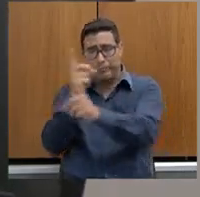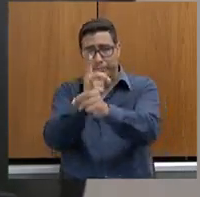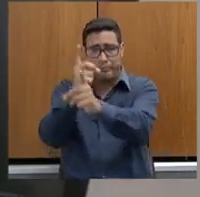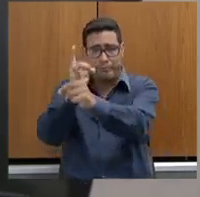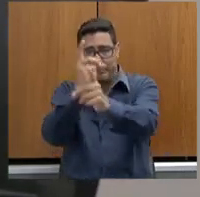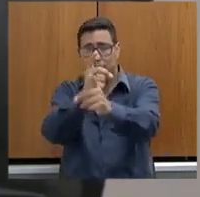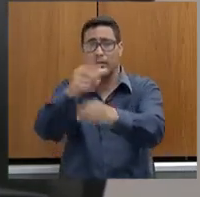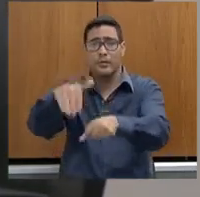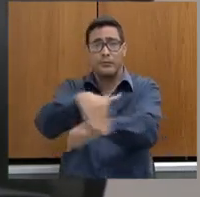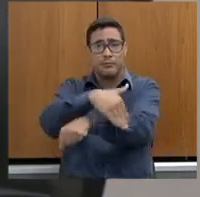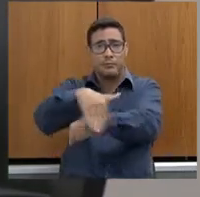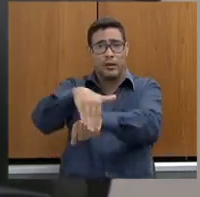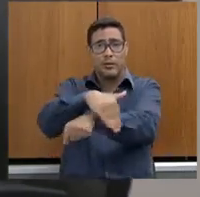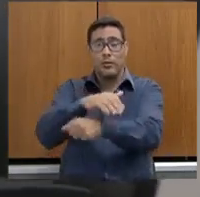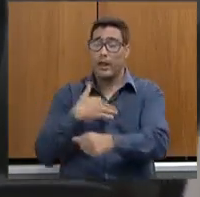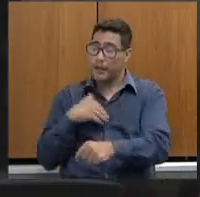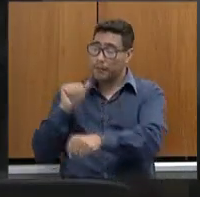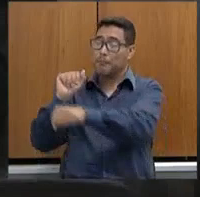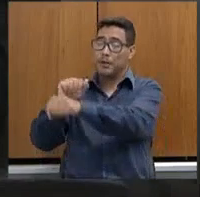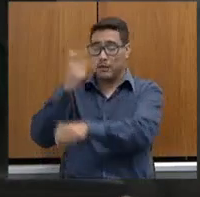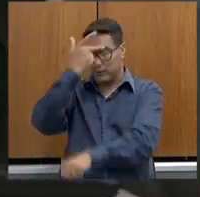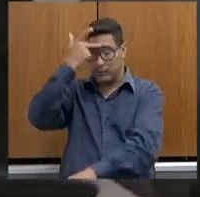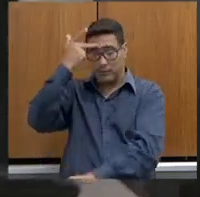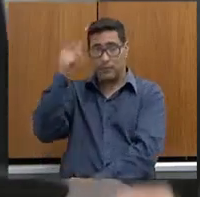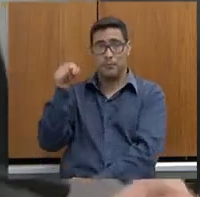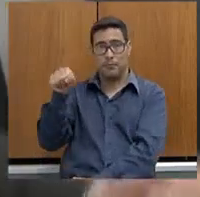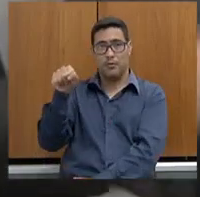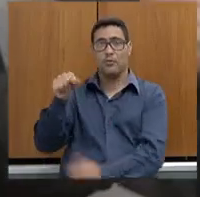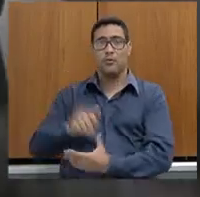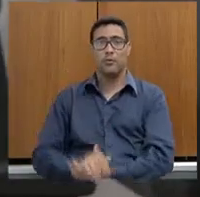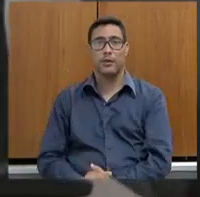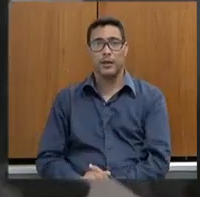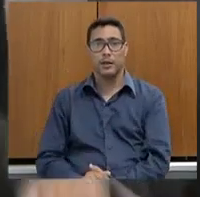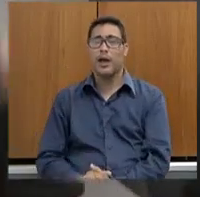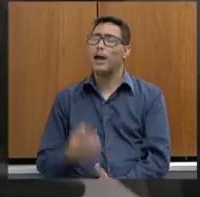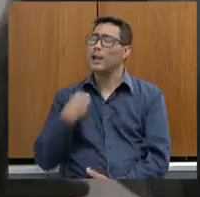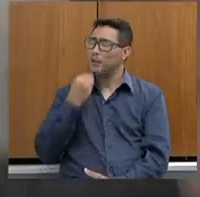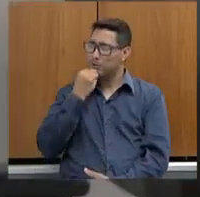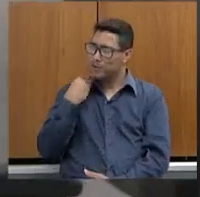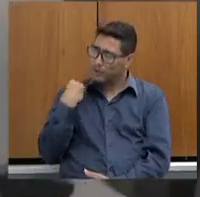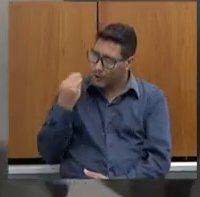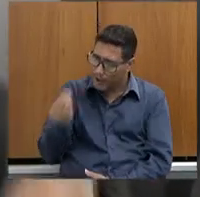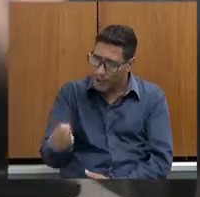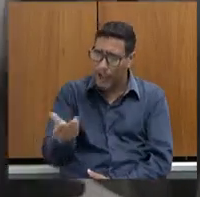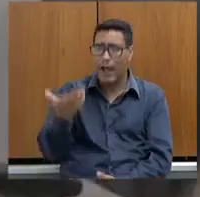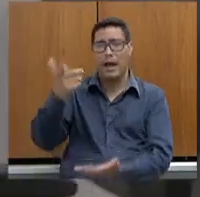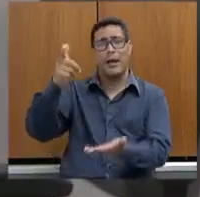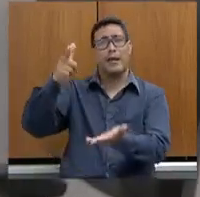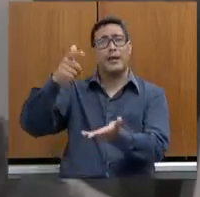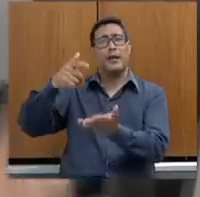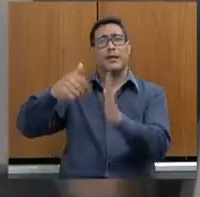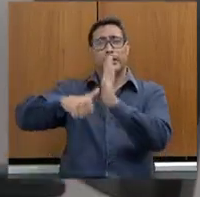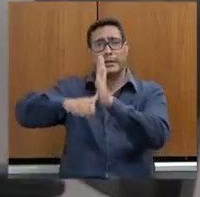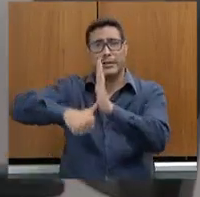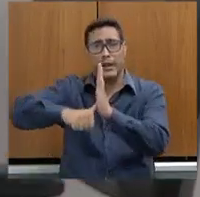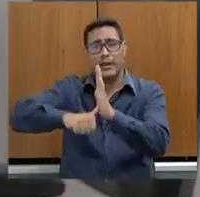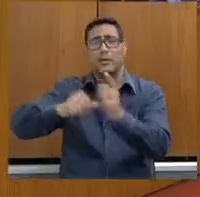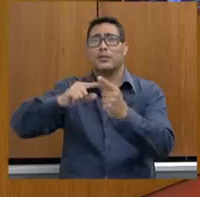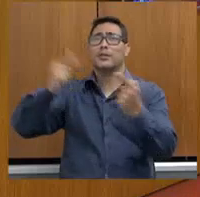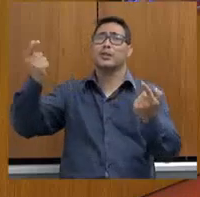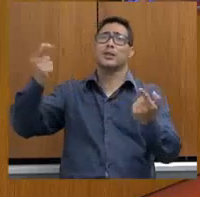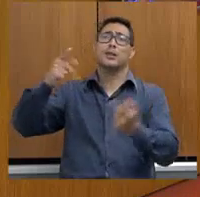pessoa. Aí, Celise, o cara podia te entregar identidade, passaporte, CPF, tudo,